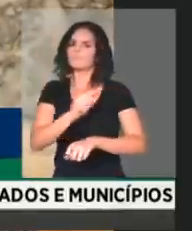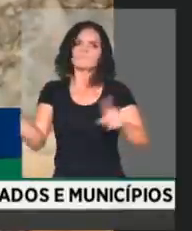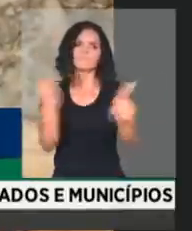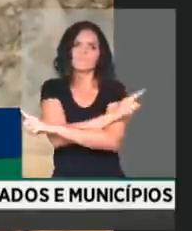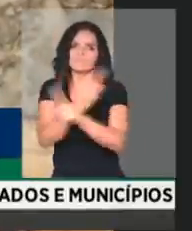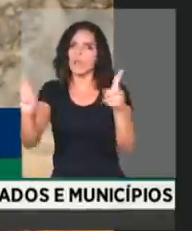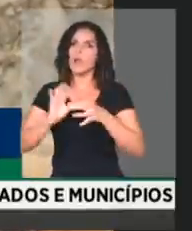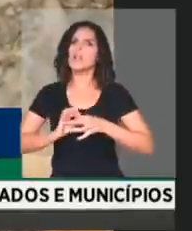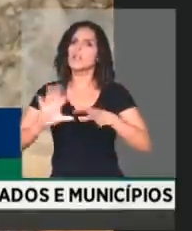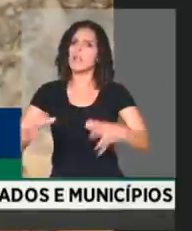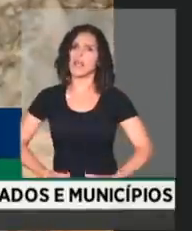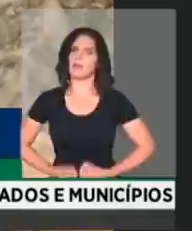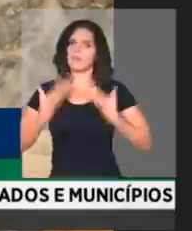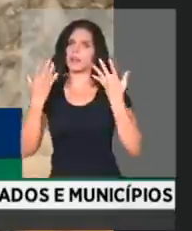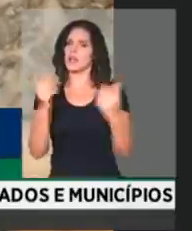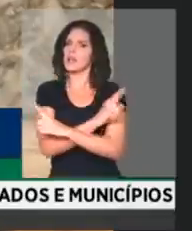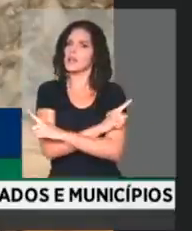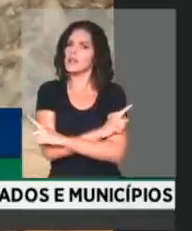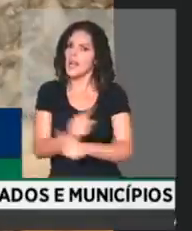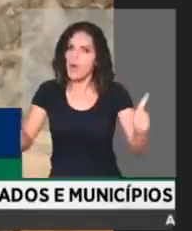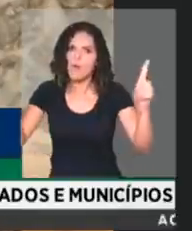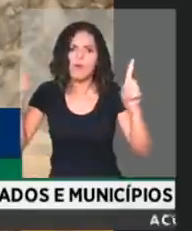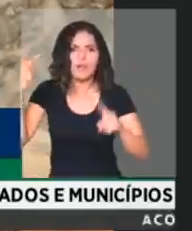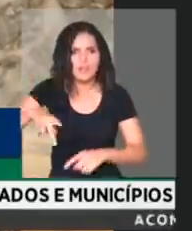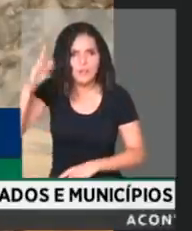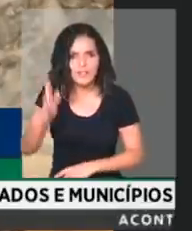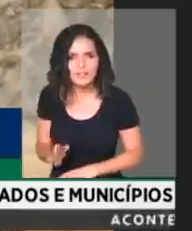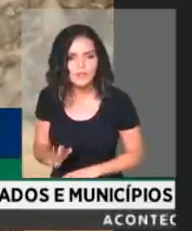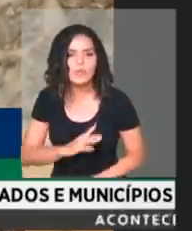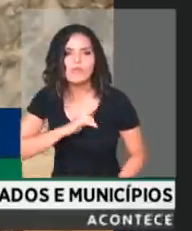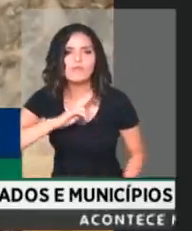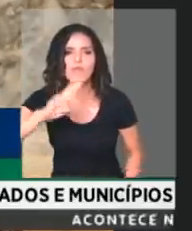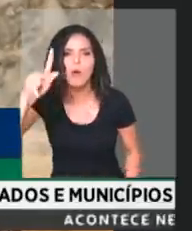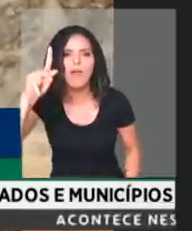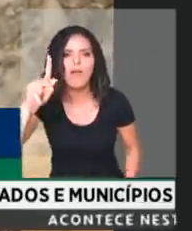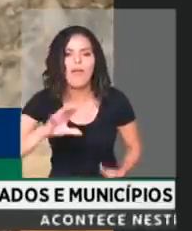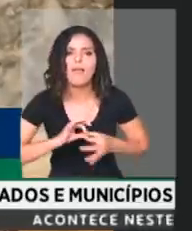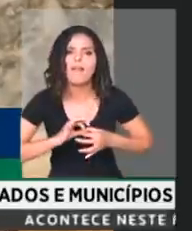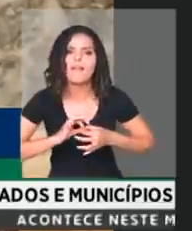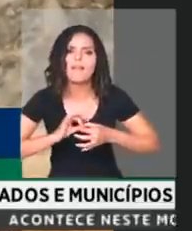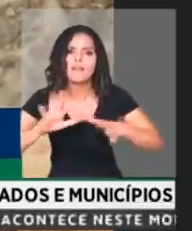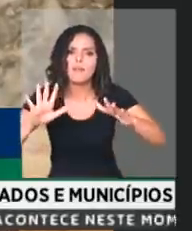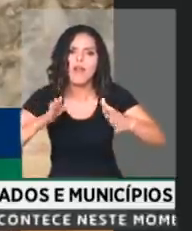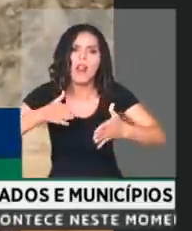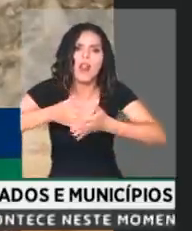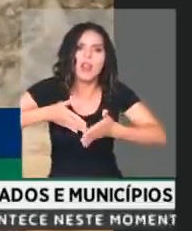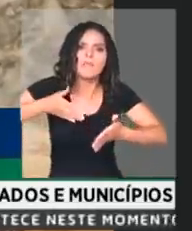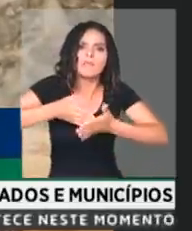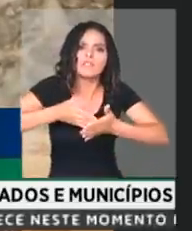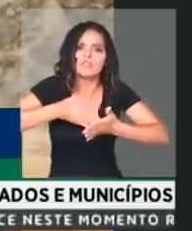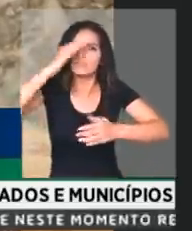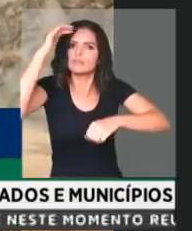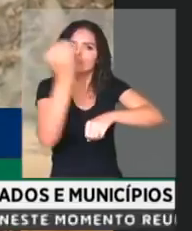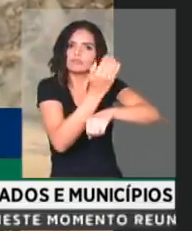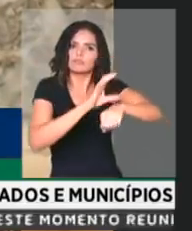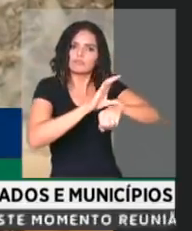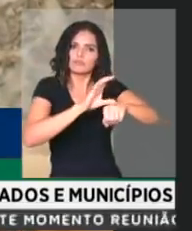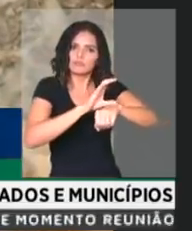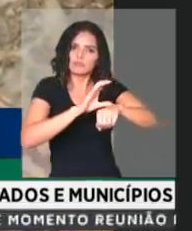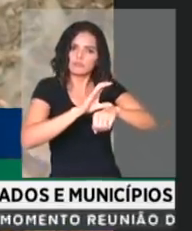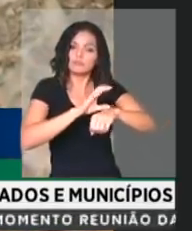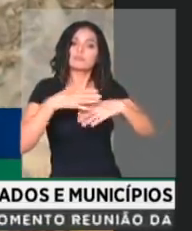liberdade de manifestação. Não é liberdade no Brasil. A liberdade tem limite. São os limites da Constituição brasileira.